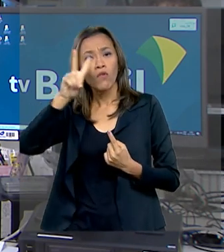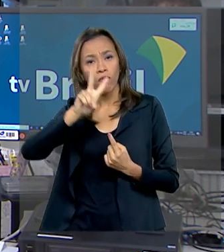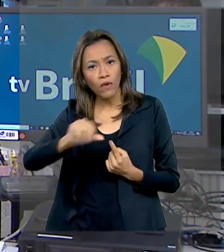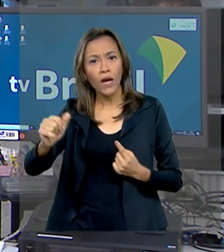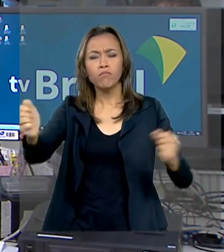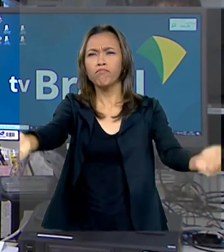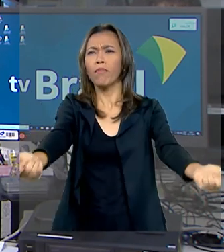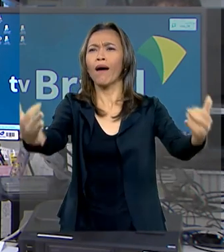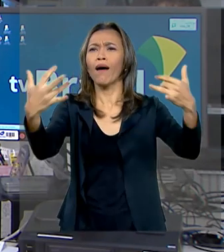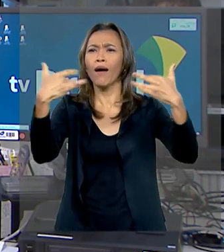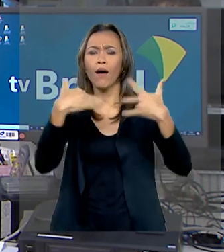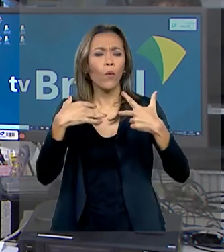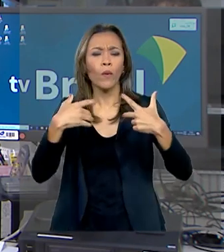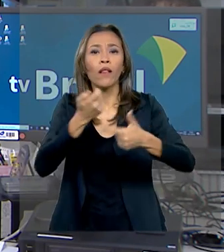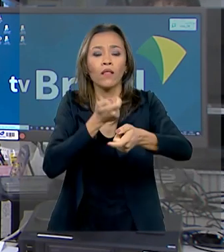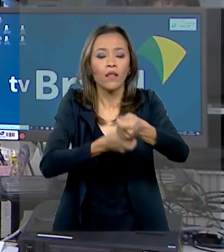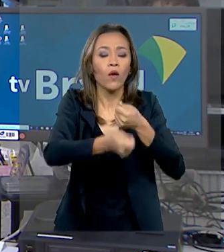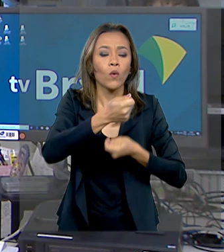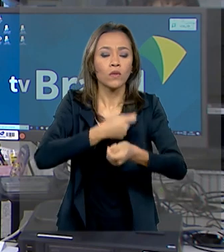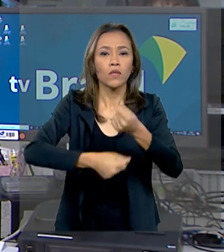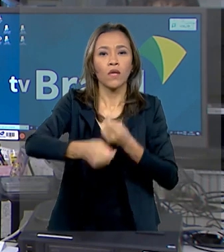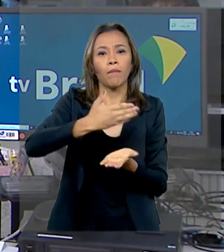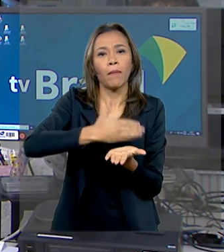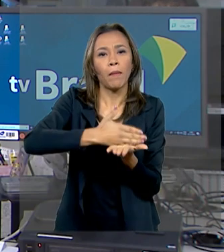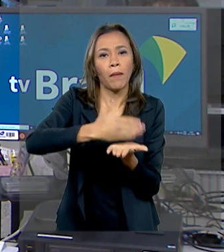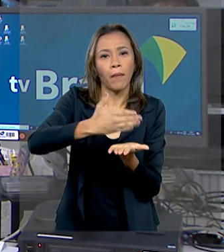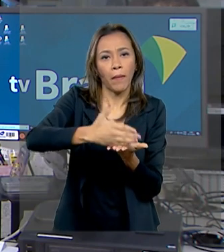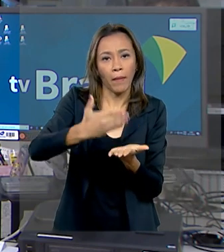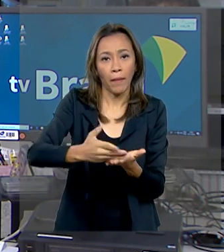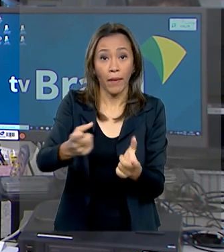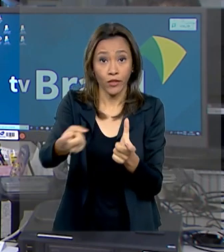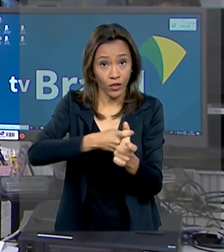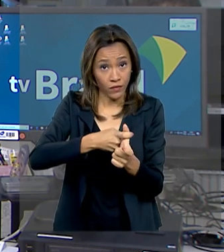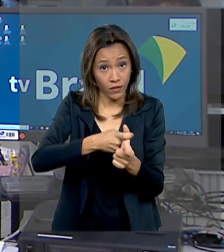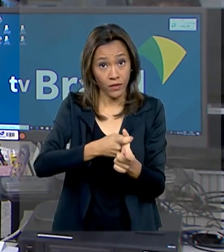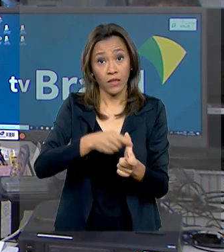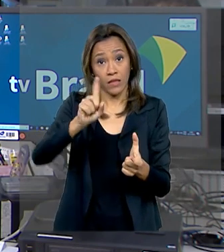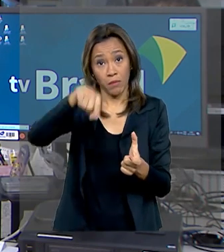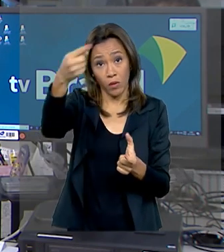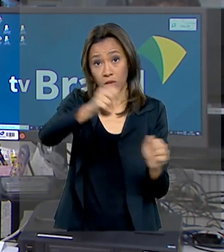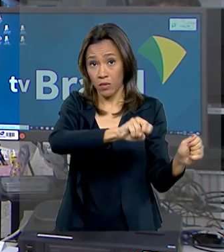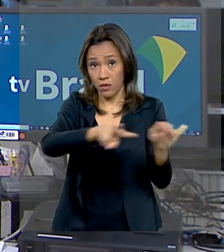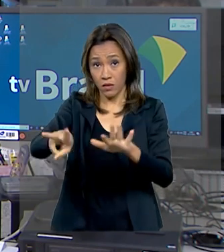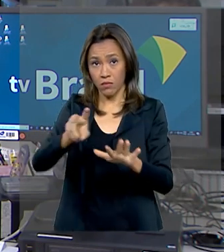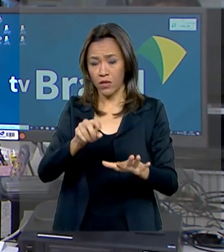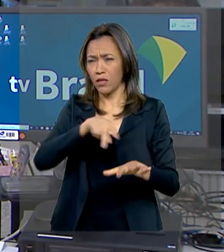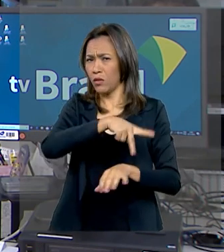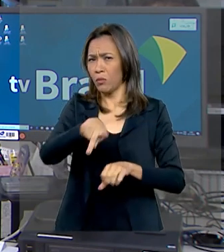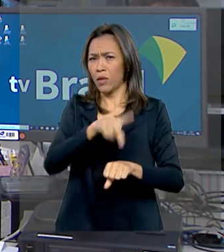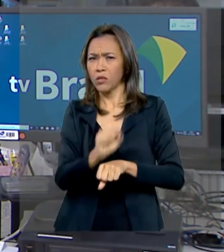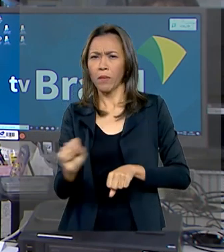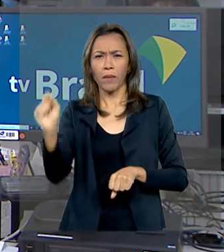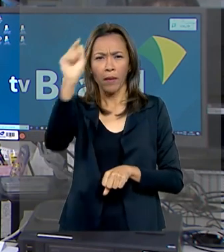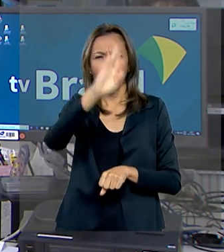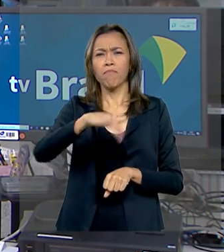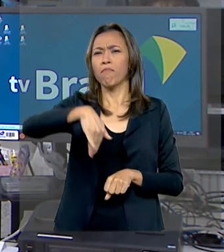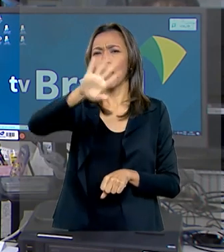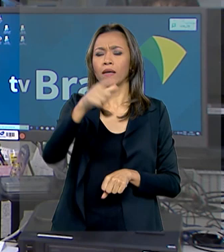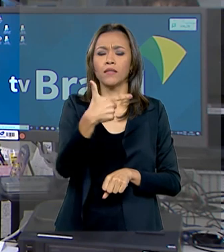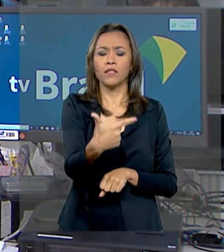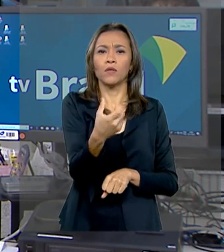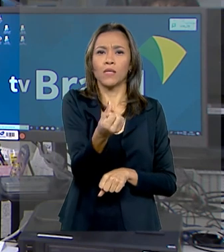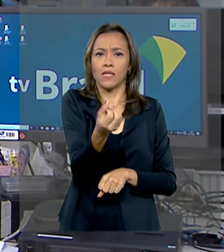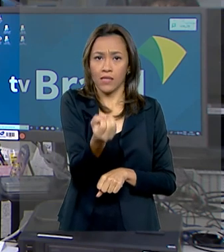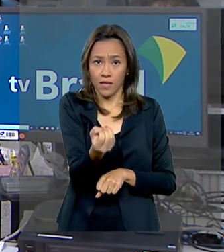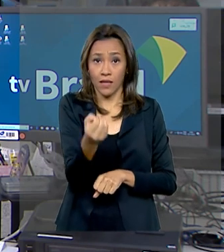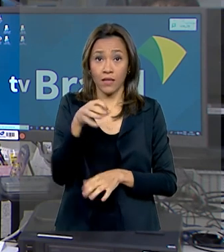de dívidas e também educação financeira na semana que vem em todo o país. Em mais de 260 agências bancárias, o